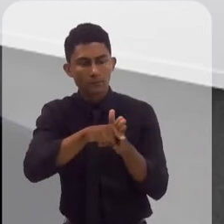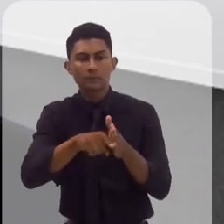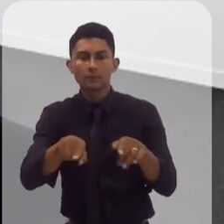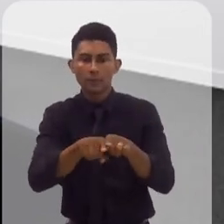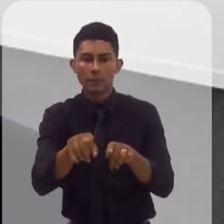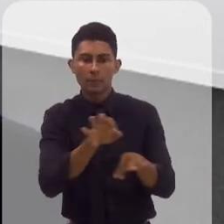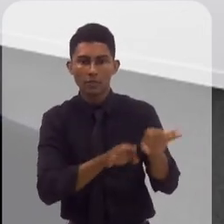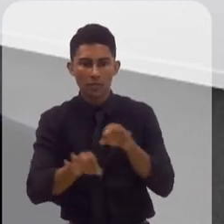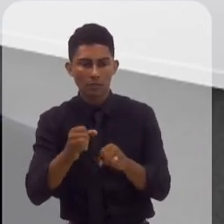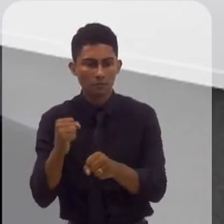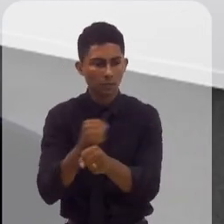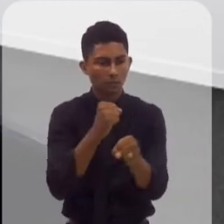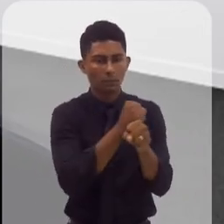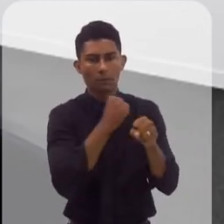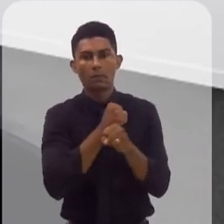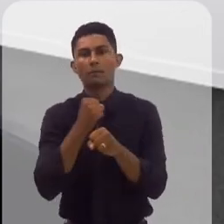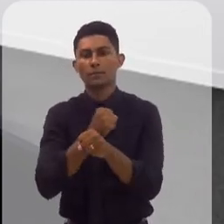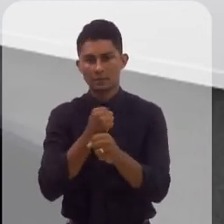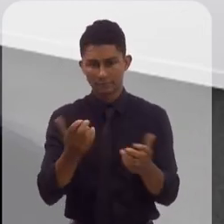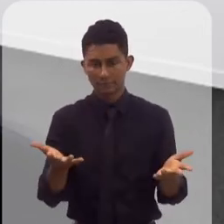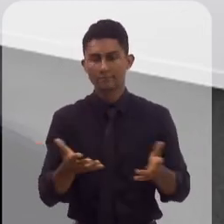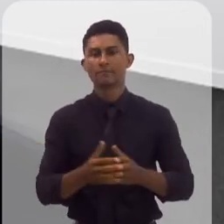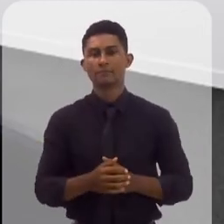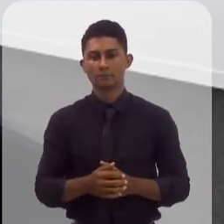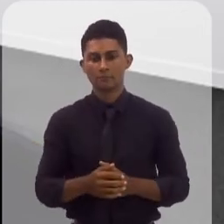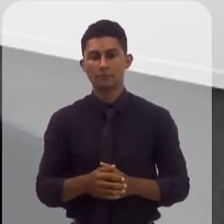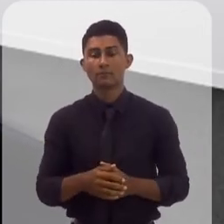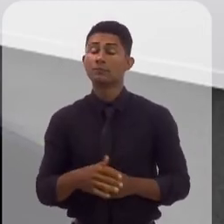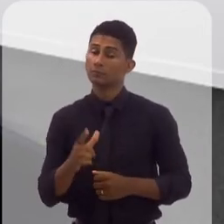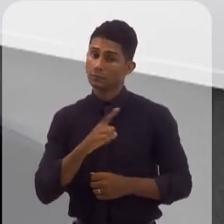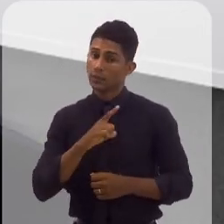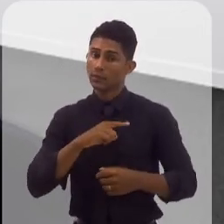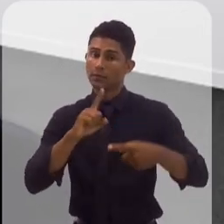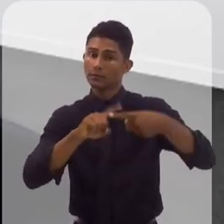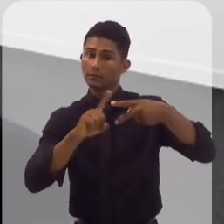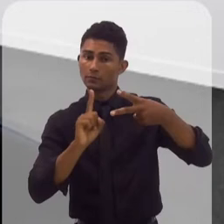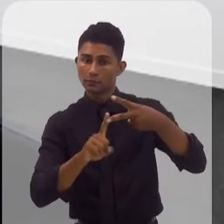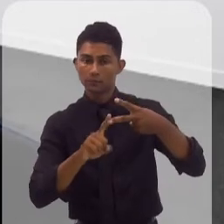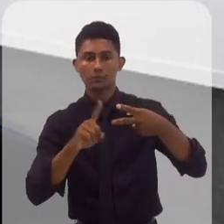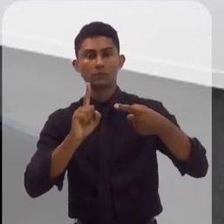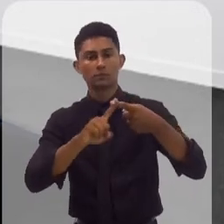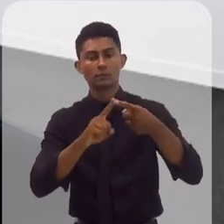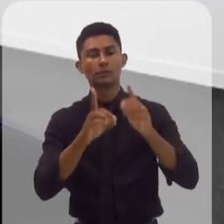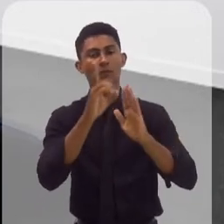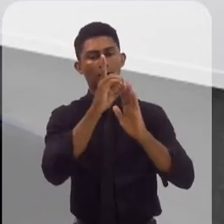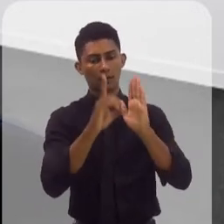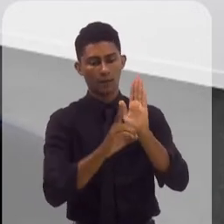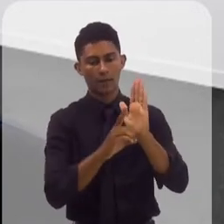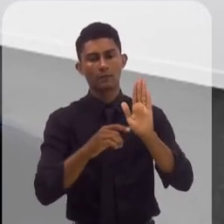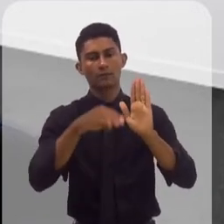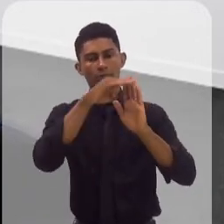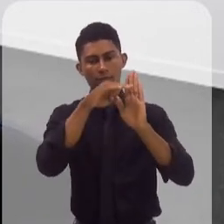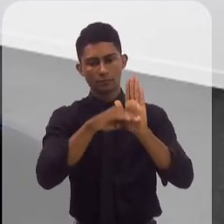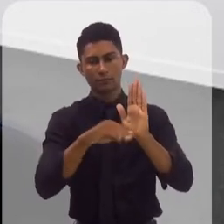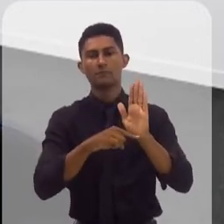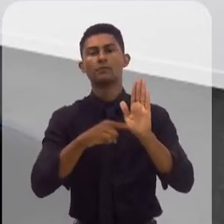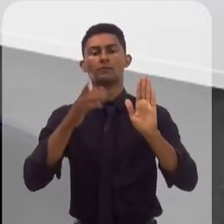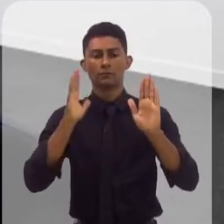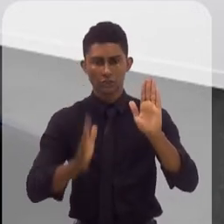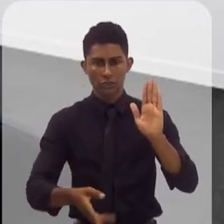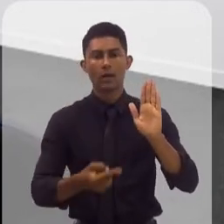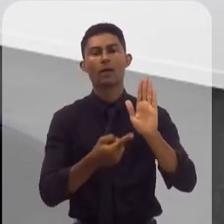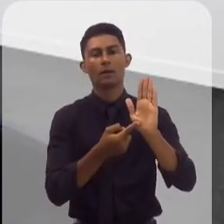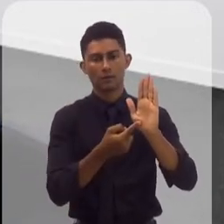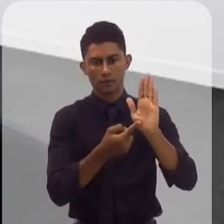seu projeto em seguida. Então, a gente tem dois caminhos possíveis, um decreto que já está na